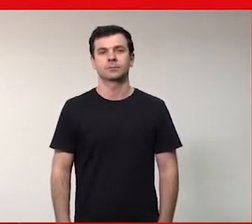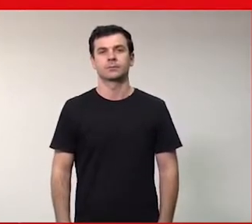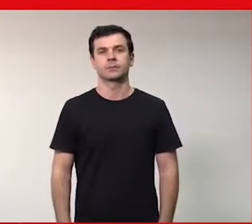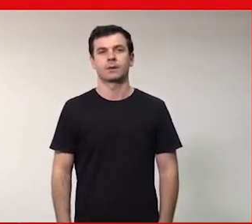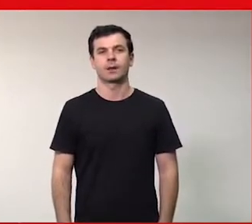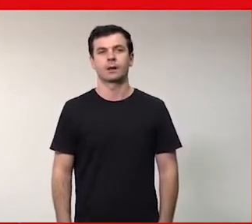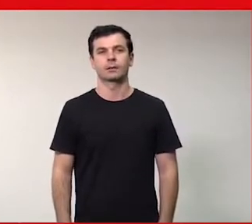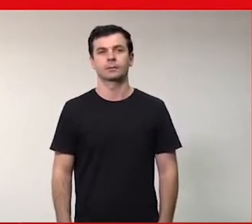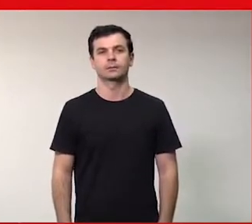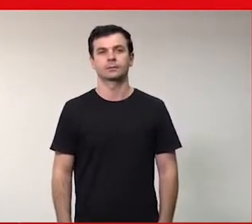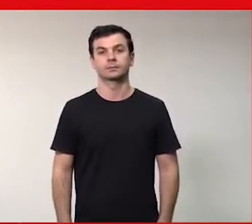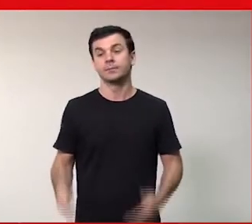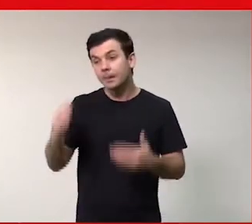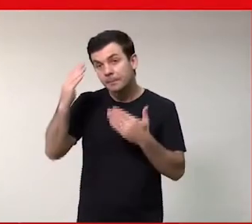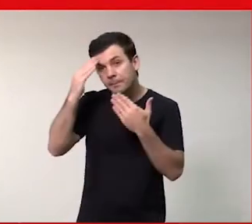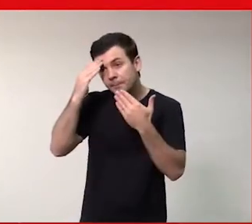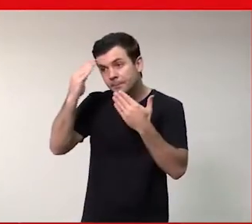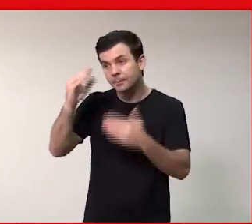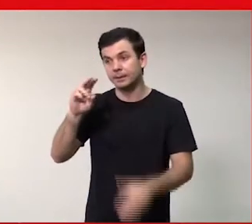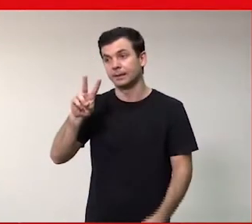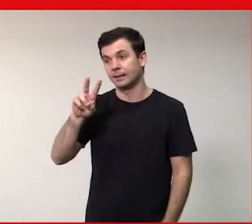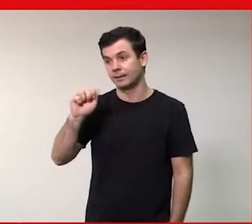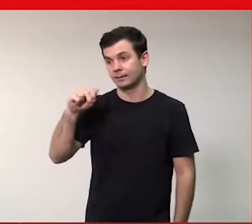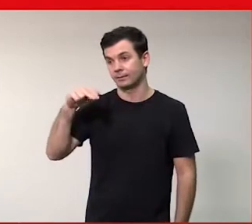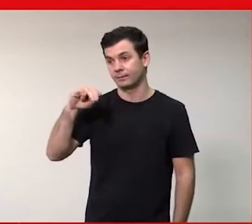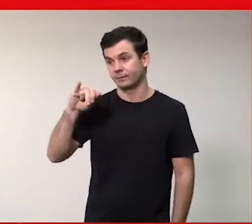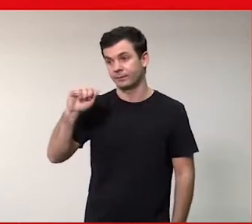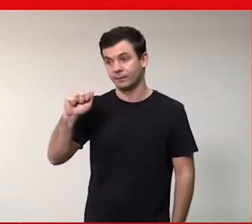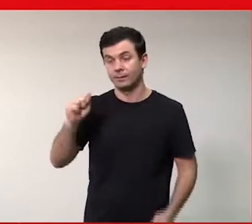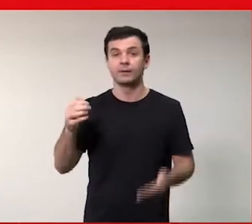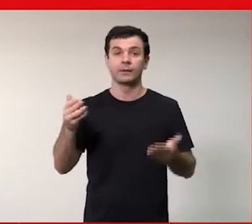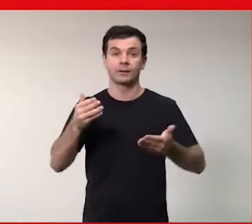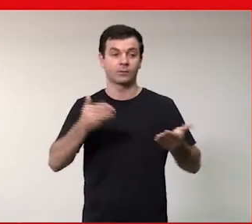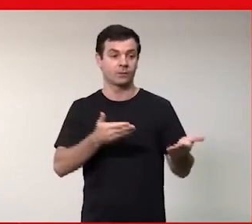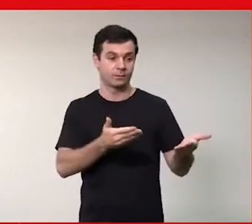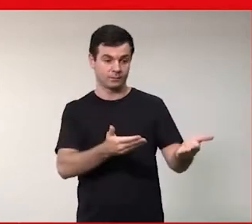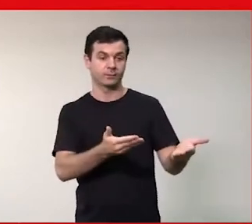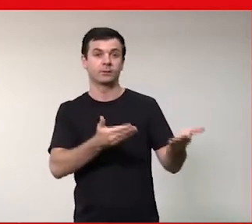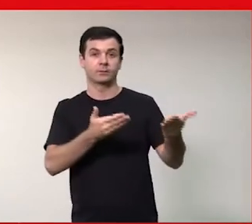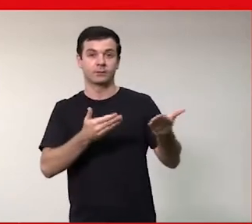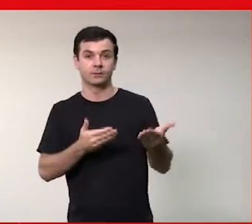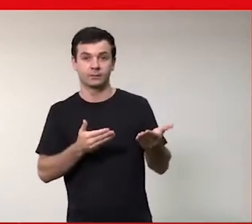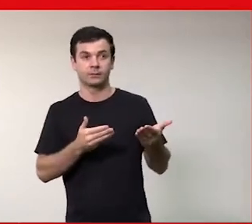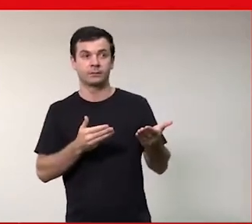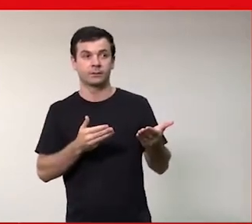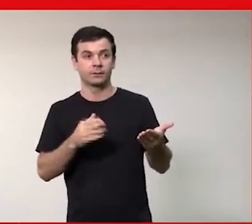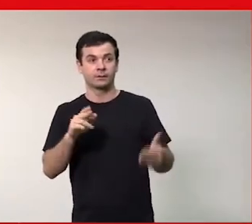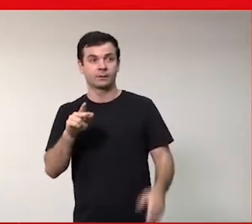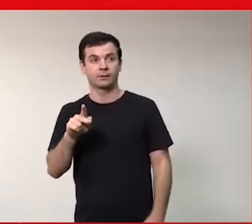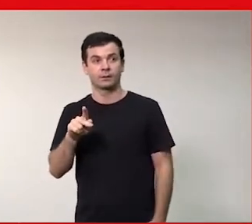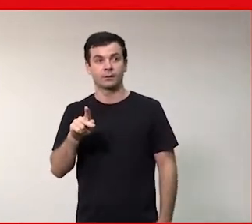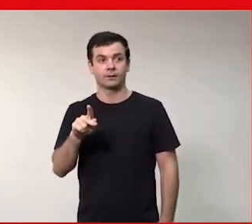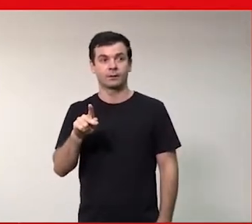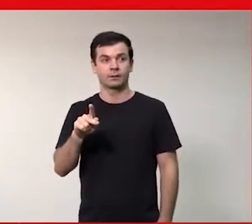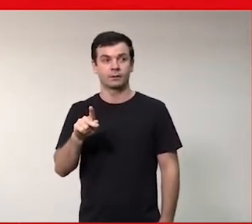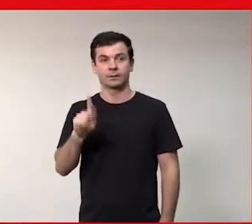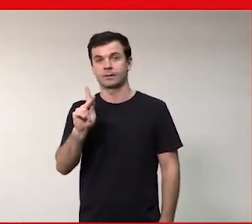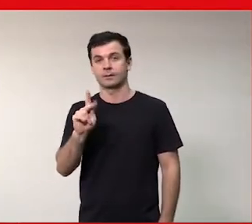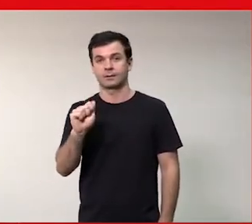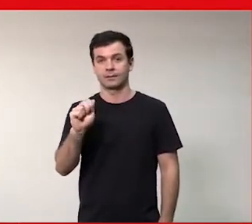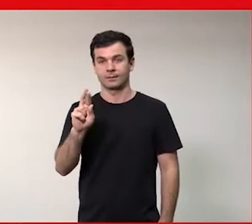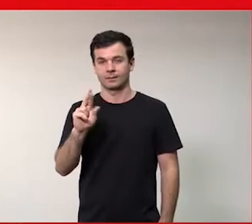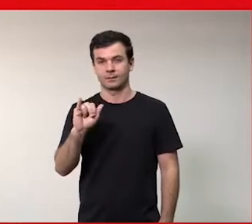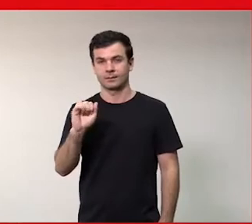Muito obrigada, Vânia. Agora eu passo a palavra para a Karin Braisman. Por favor,